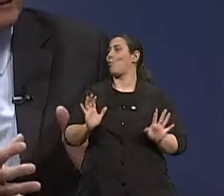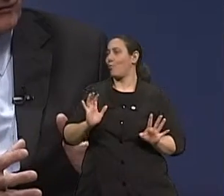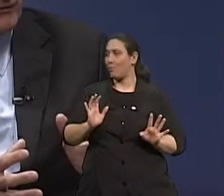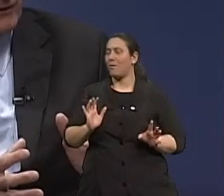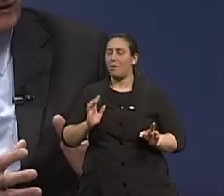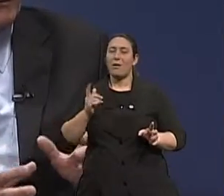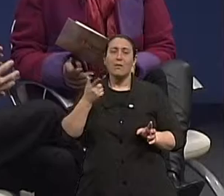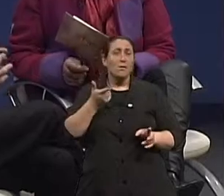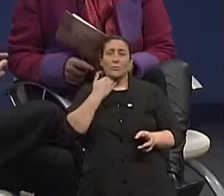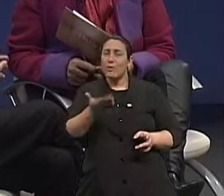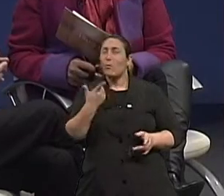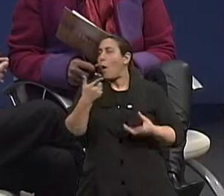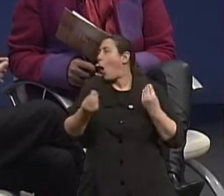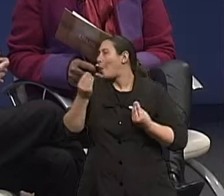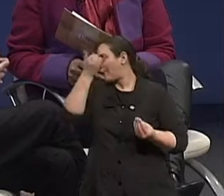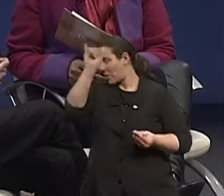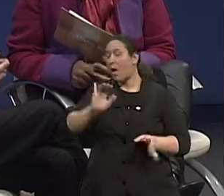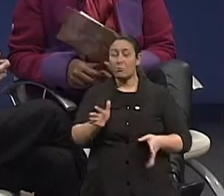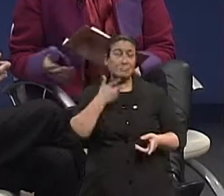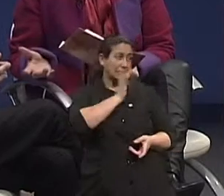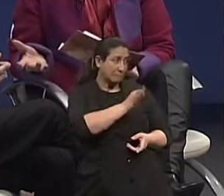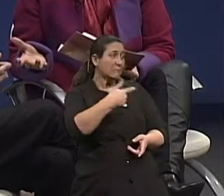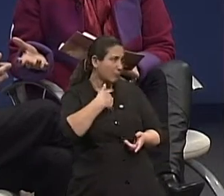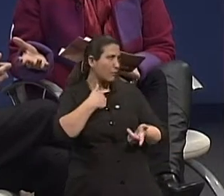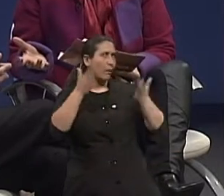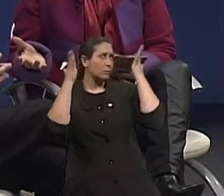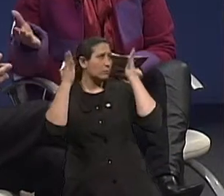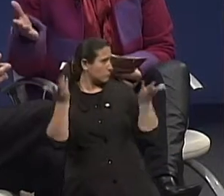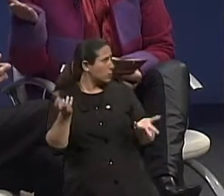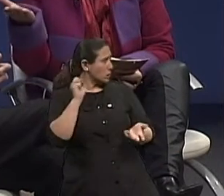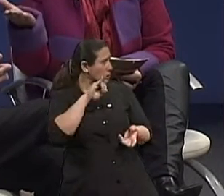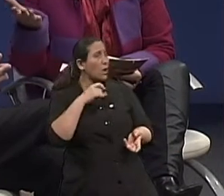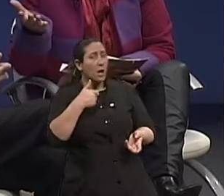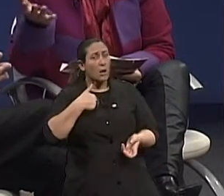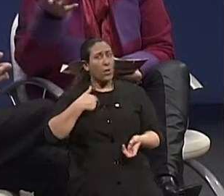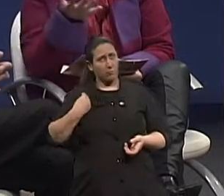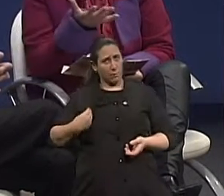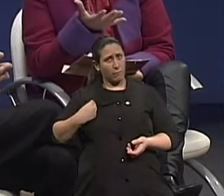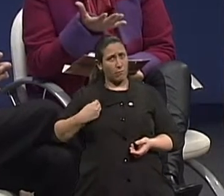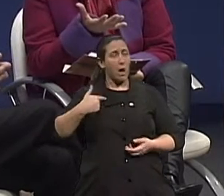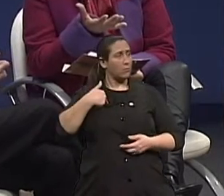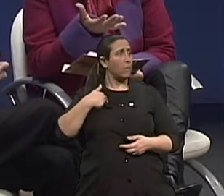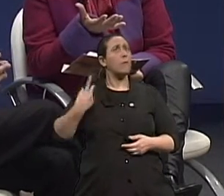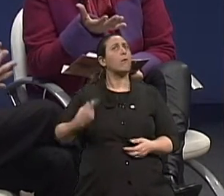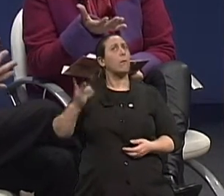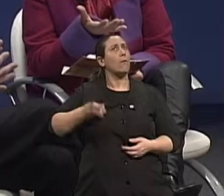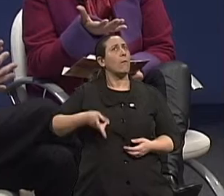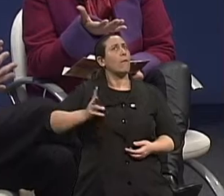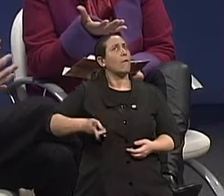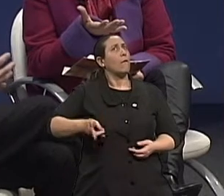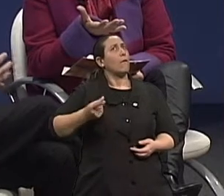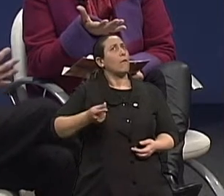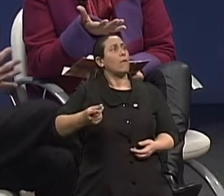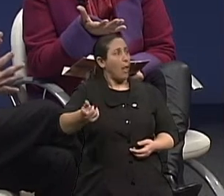intervenção. E eu diria, graças a Deus, né, doutor? Se nós somos seres vivos, como é que eu vou estancar esse ser vivo de seguir